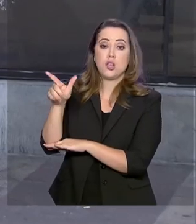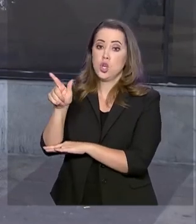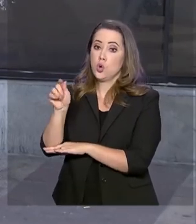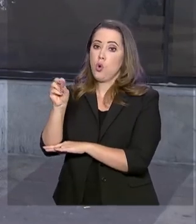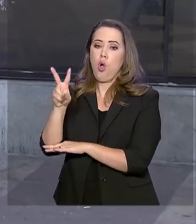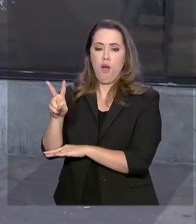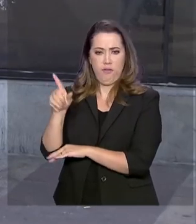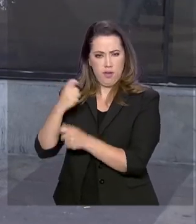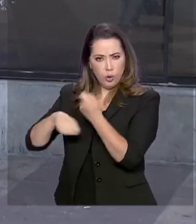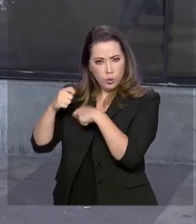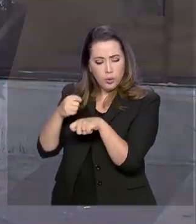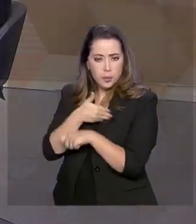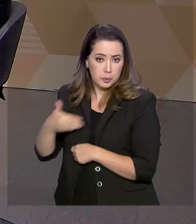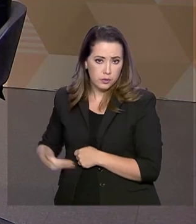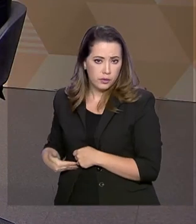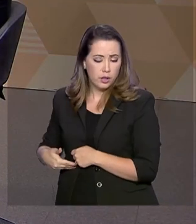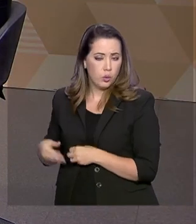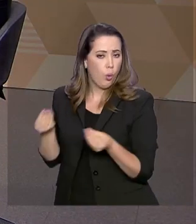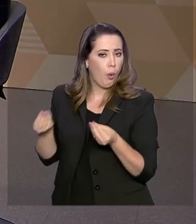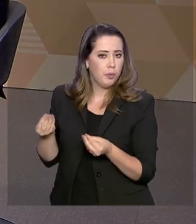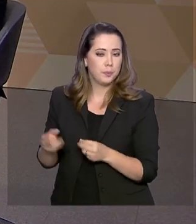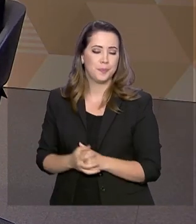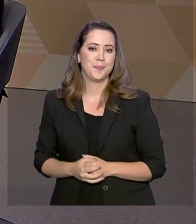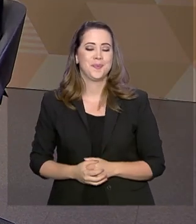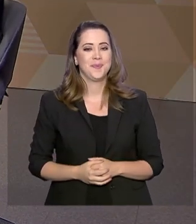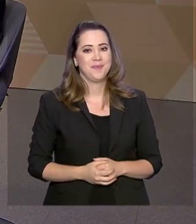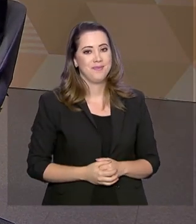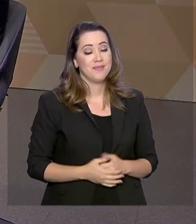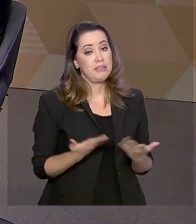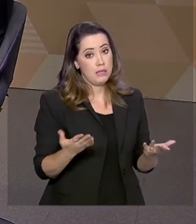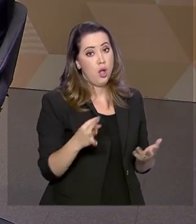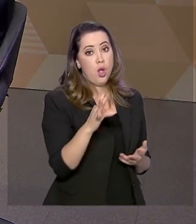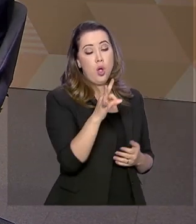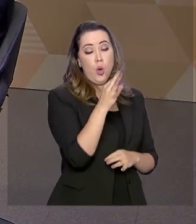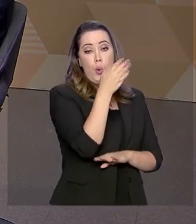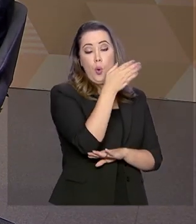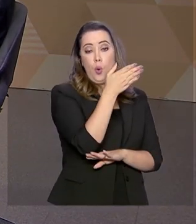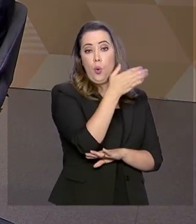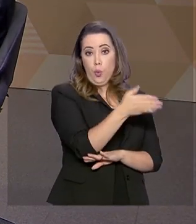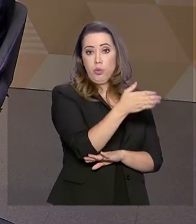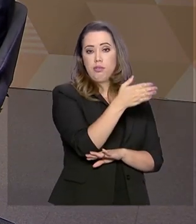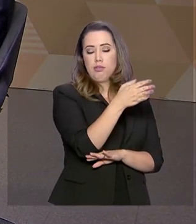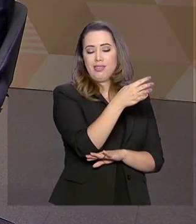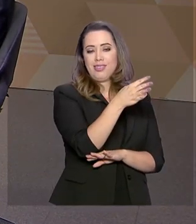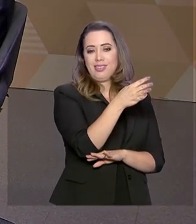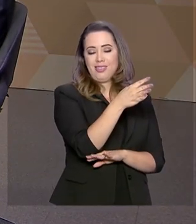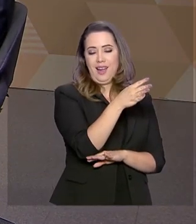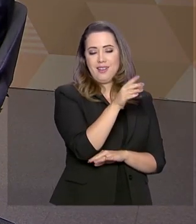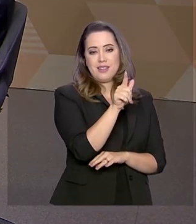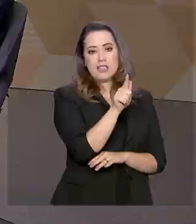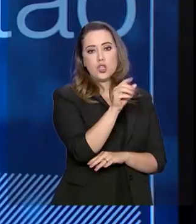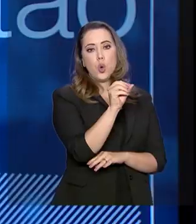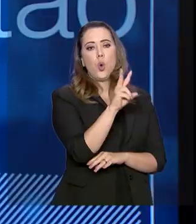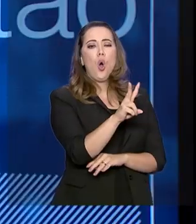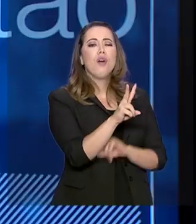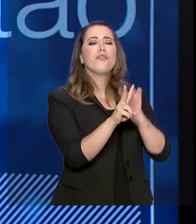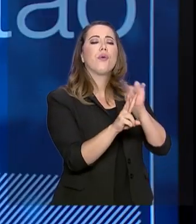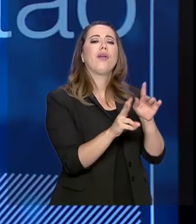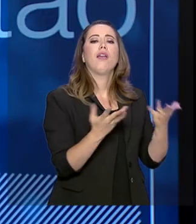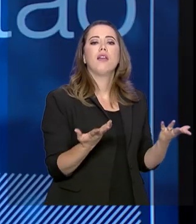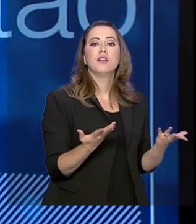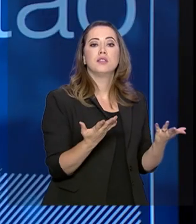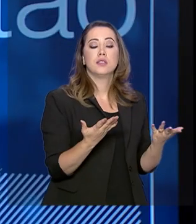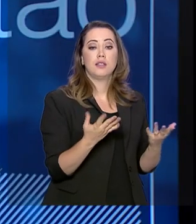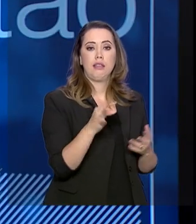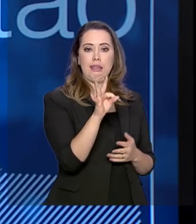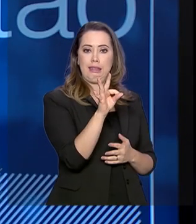economia ele traz para o Estado? O TaxiGov é uma nova sistemática de prover uma necessidade